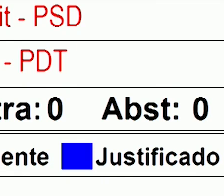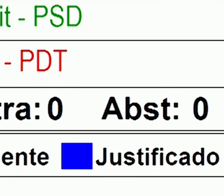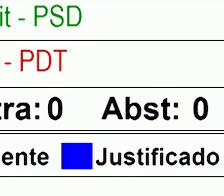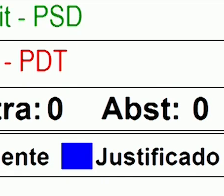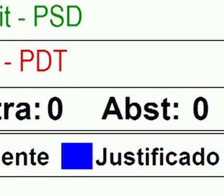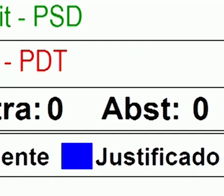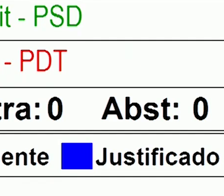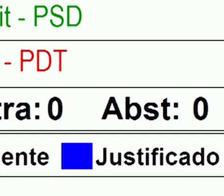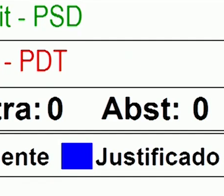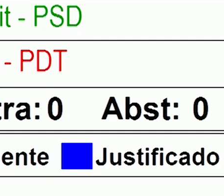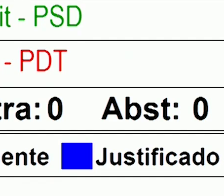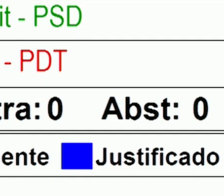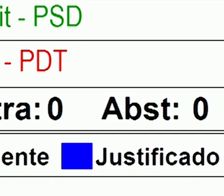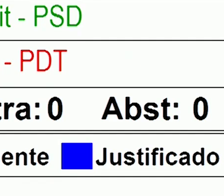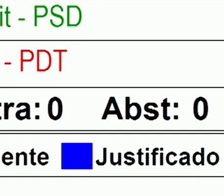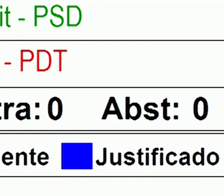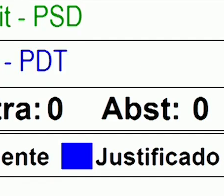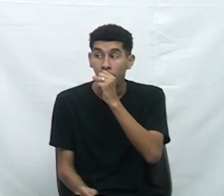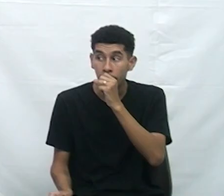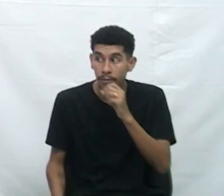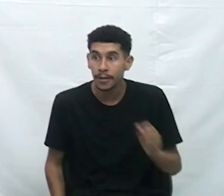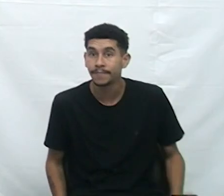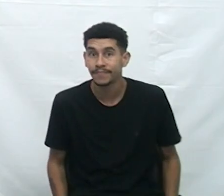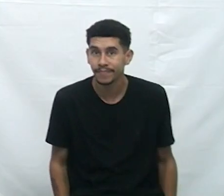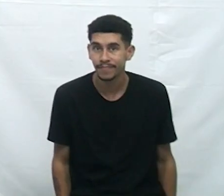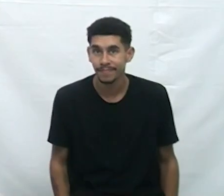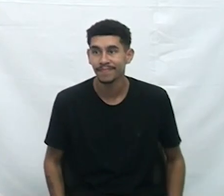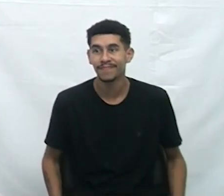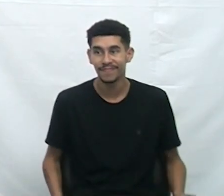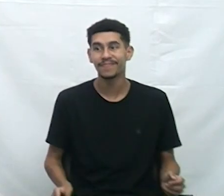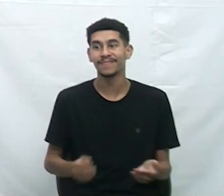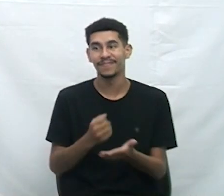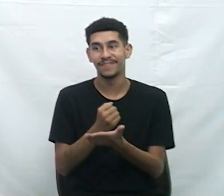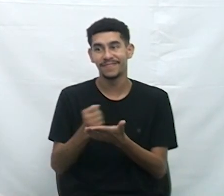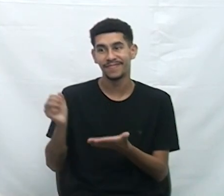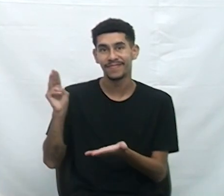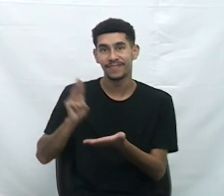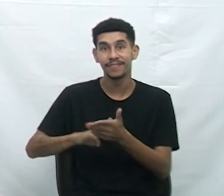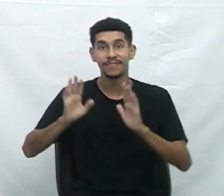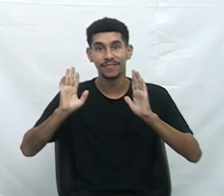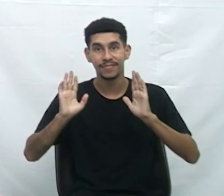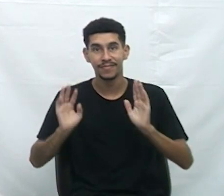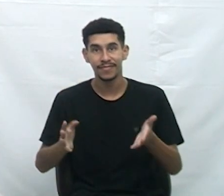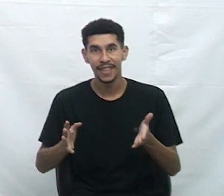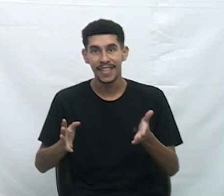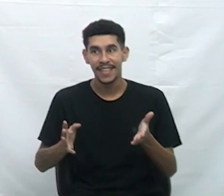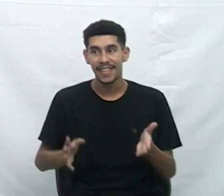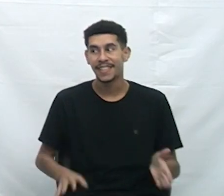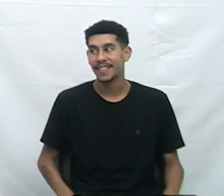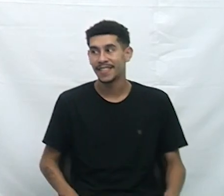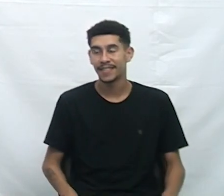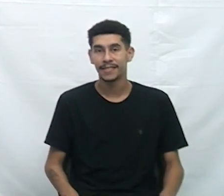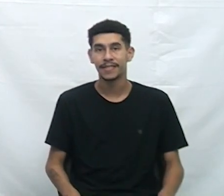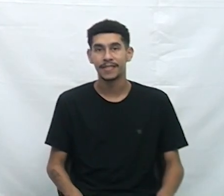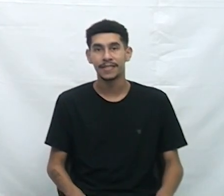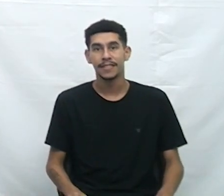Nós recebemos a justificativa da ausência do vereador Zairo Casagrande.